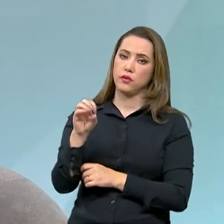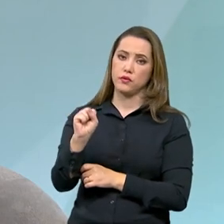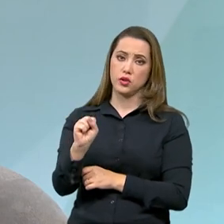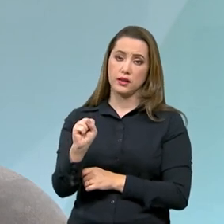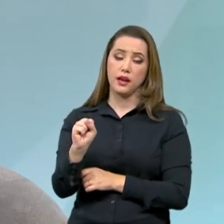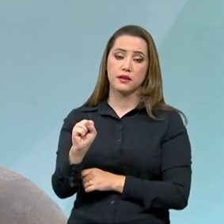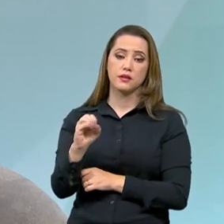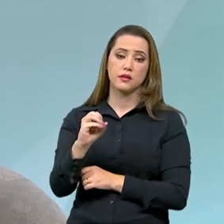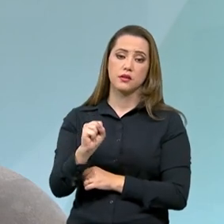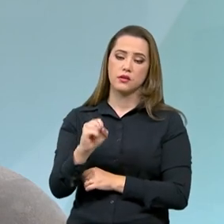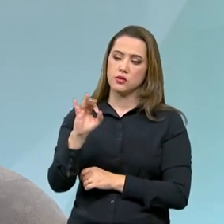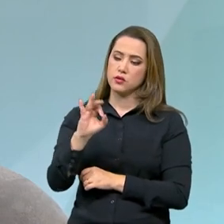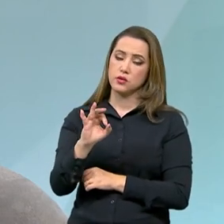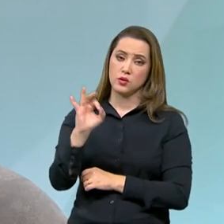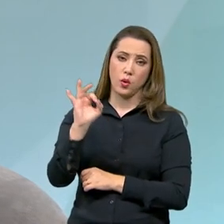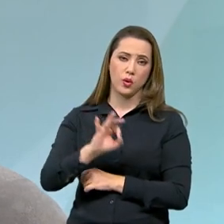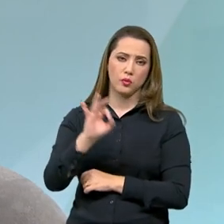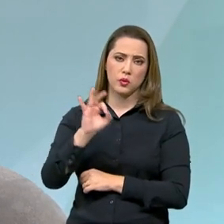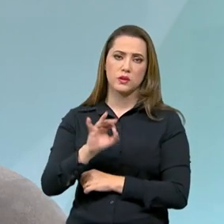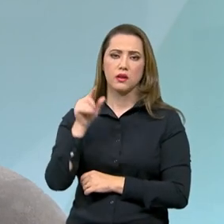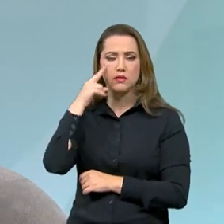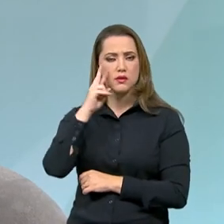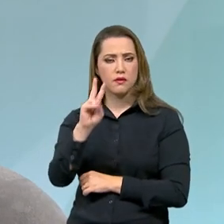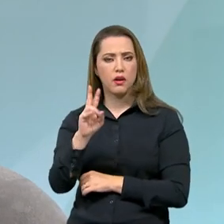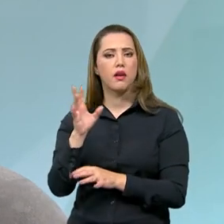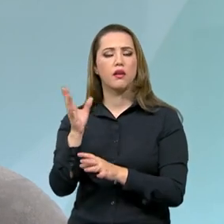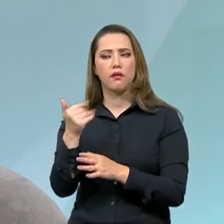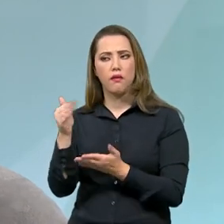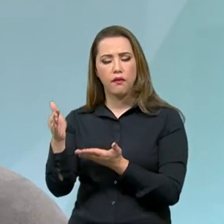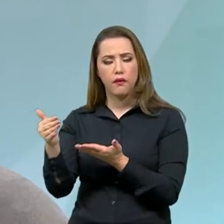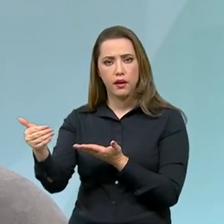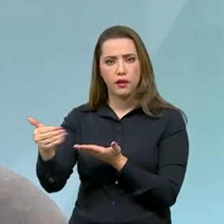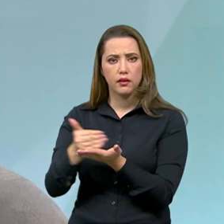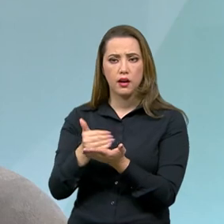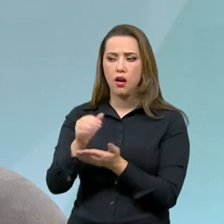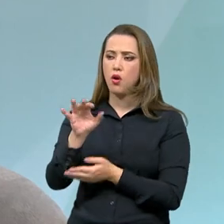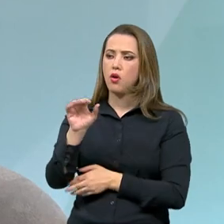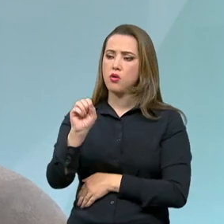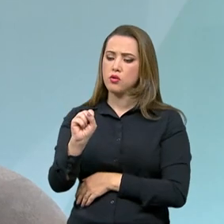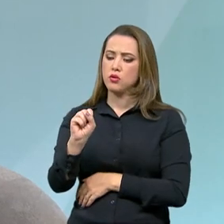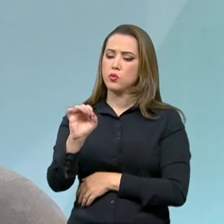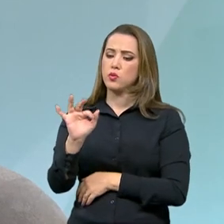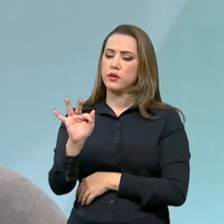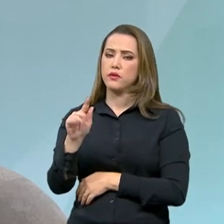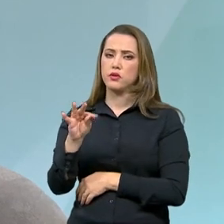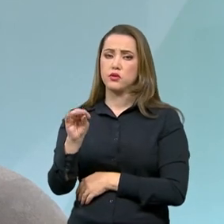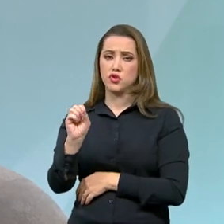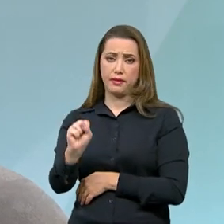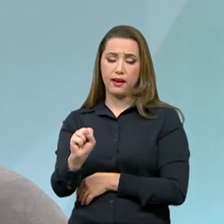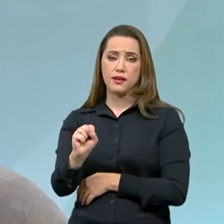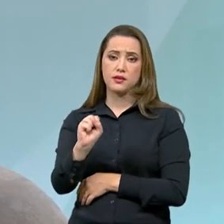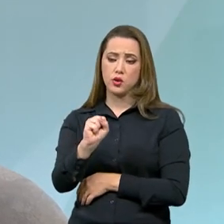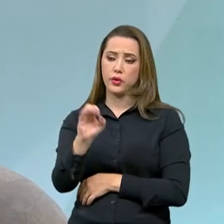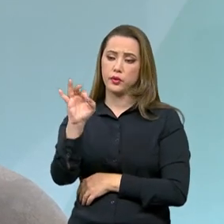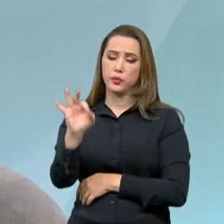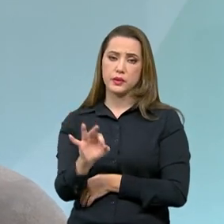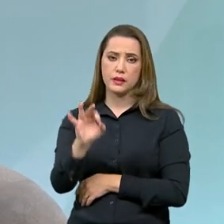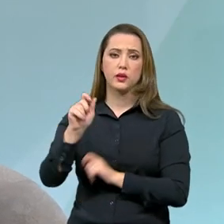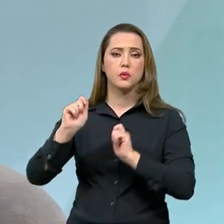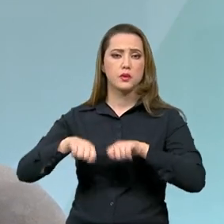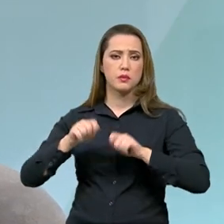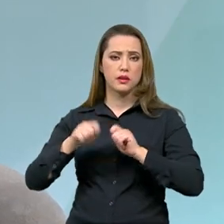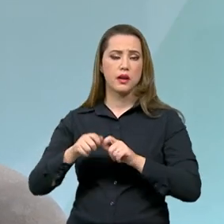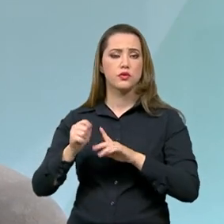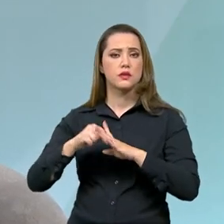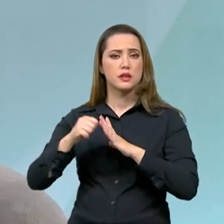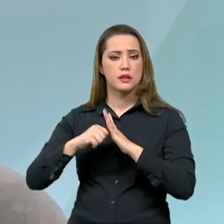Curador, aquela certeza do recolhimento mensal do FGTS dela para compor a capacidade de pagamento. Isso vai dar mais 8% de capacidade de